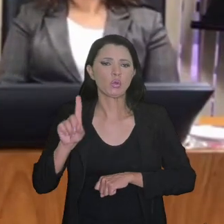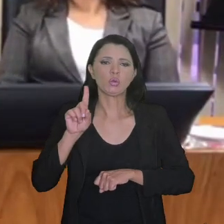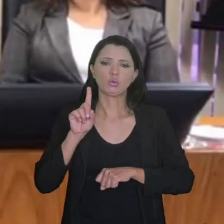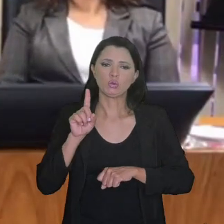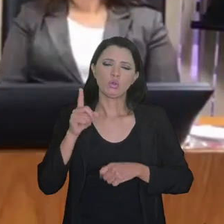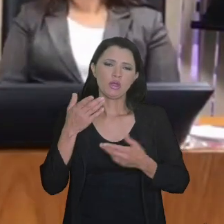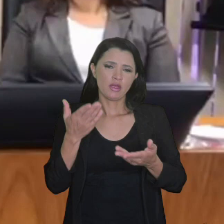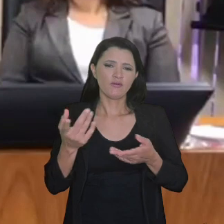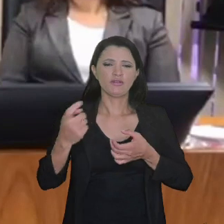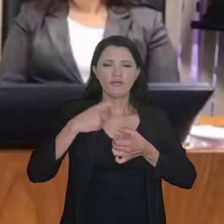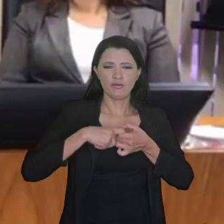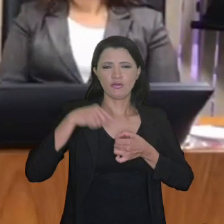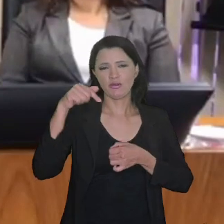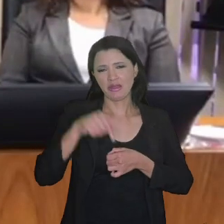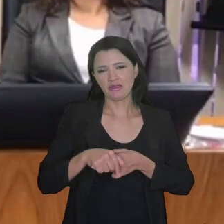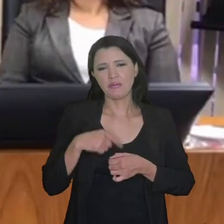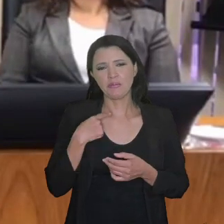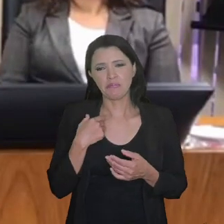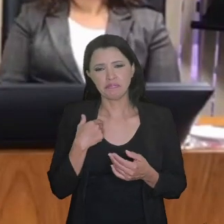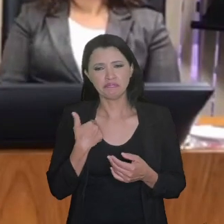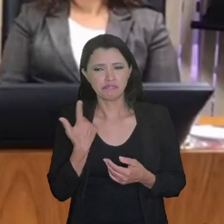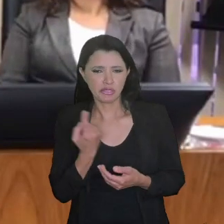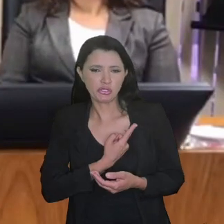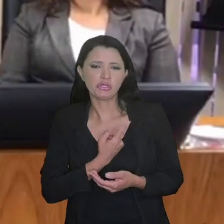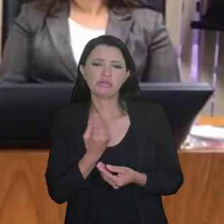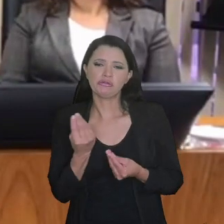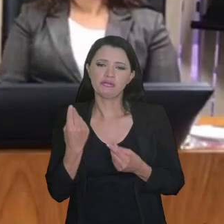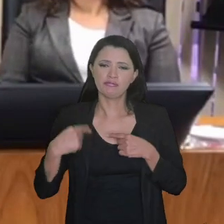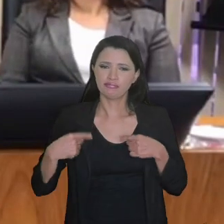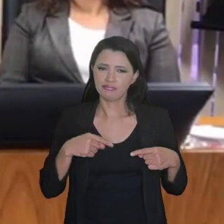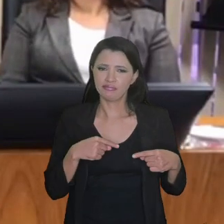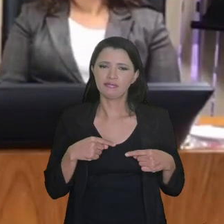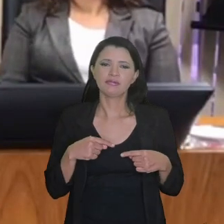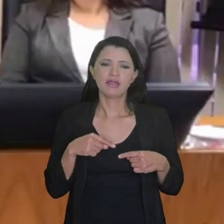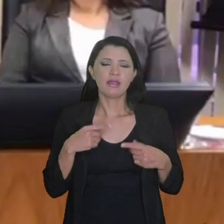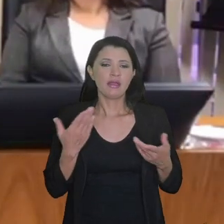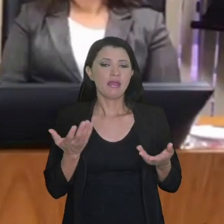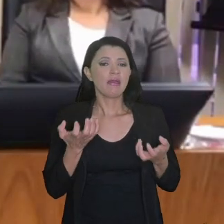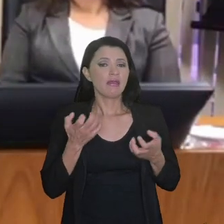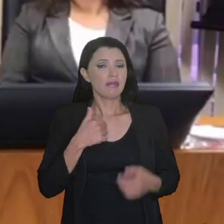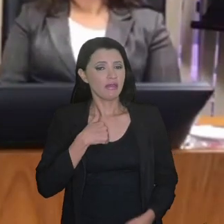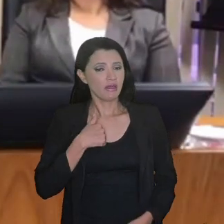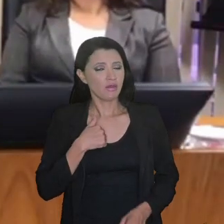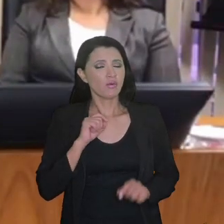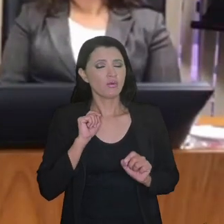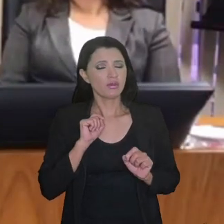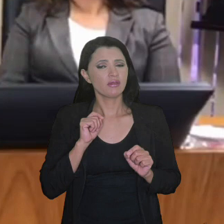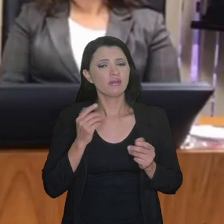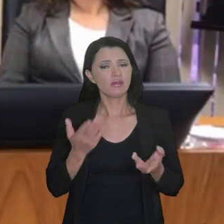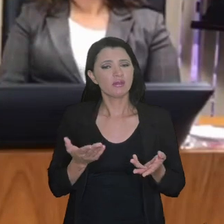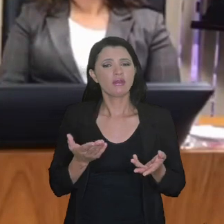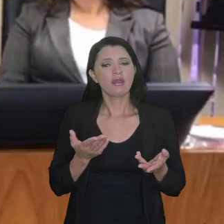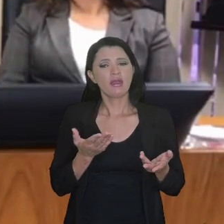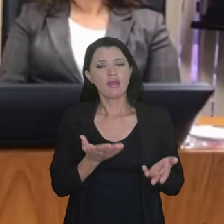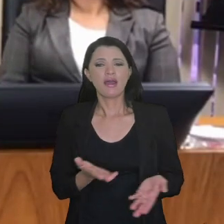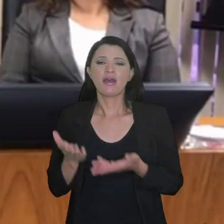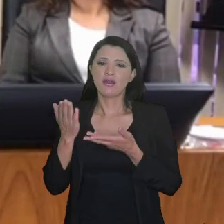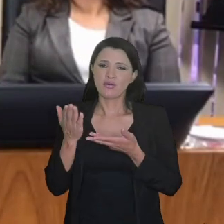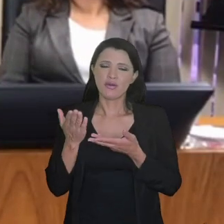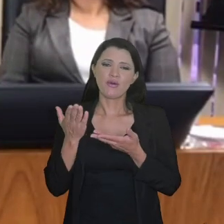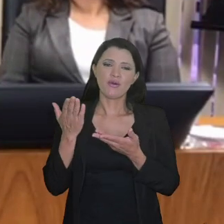debate que o senhor voltará aqui para a gente debater. eu quero